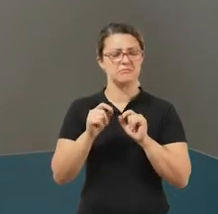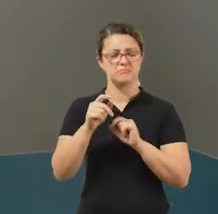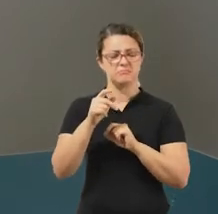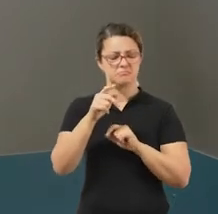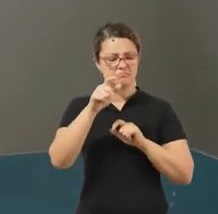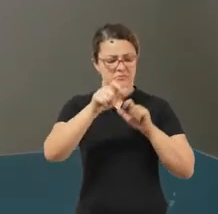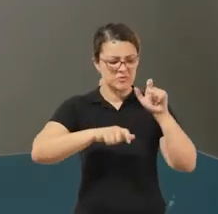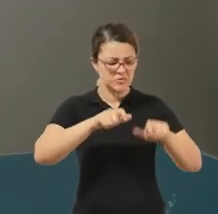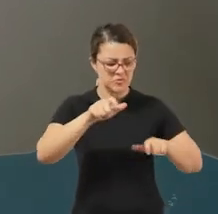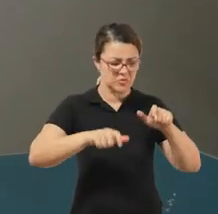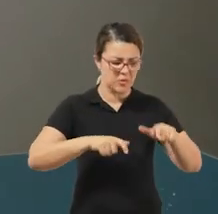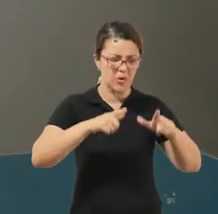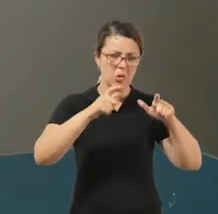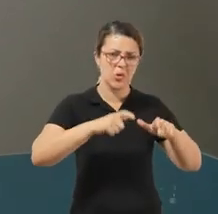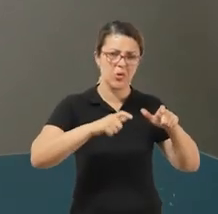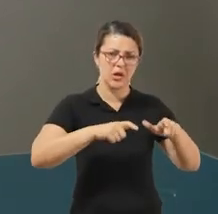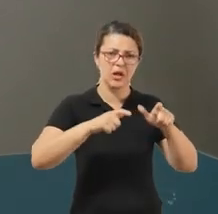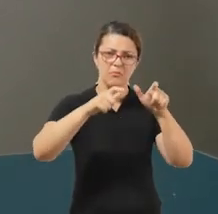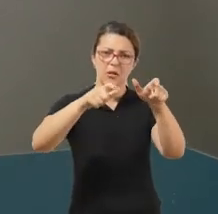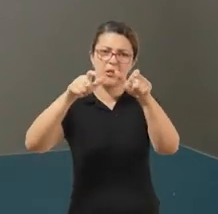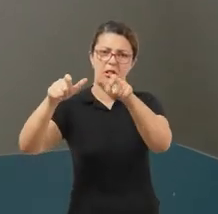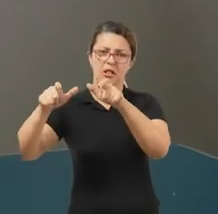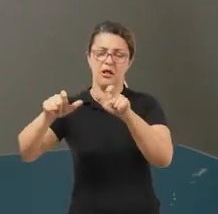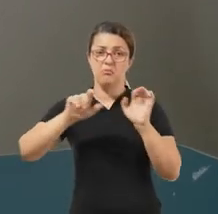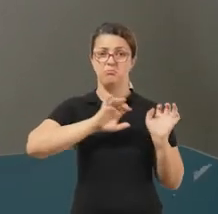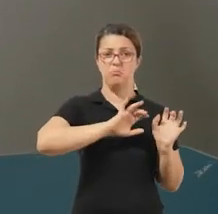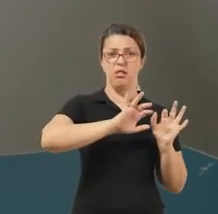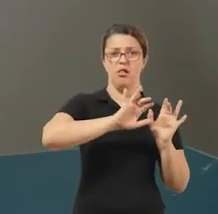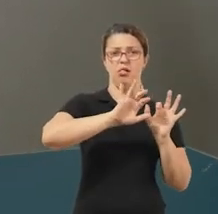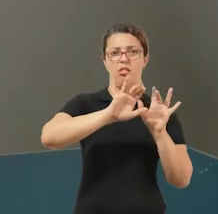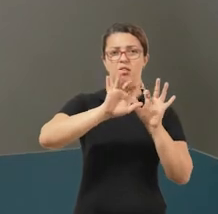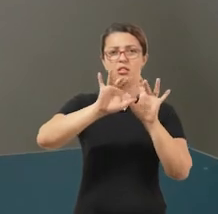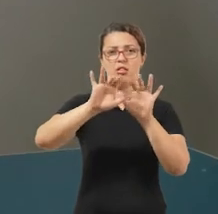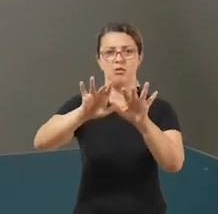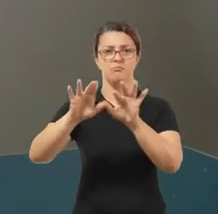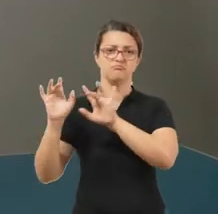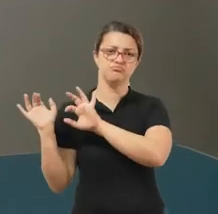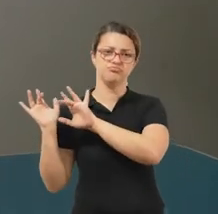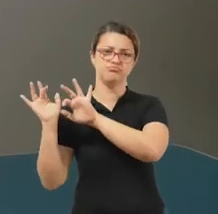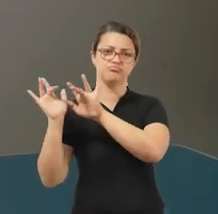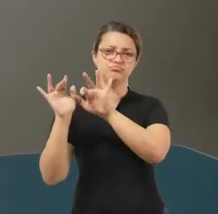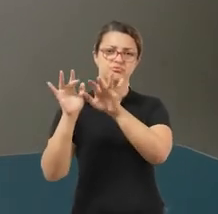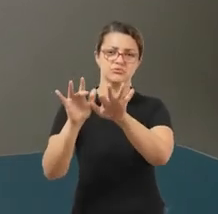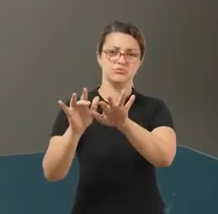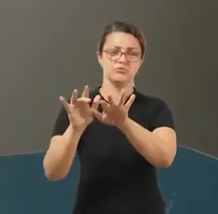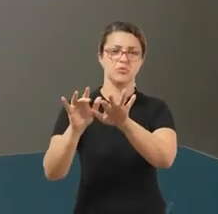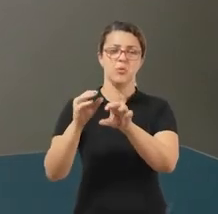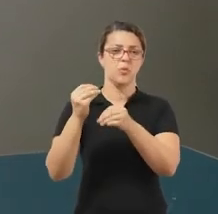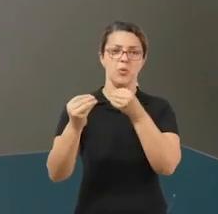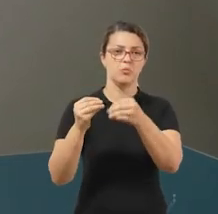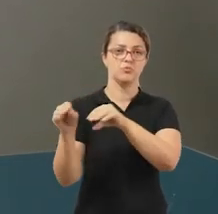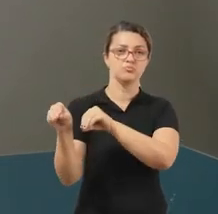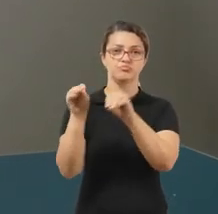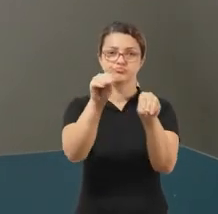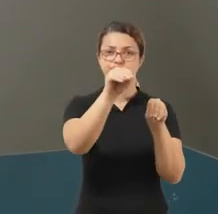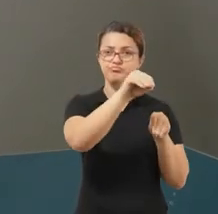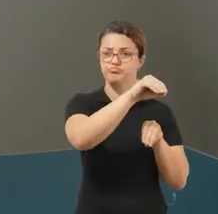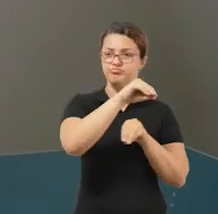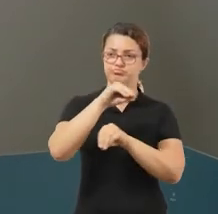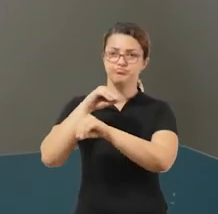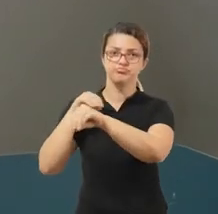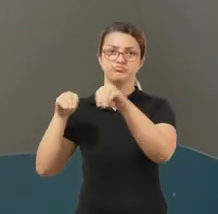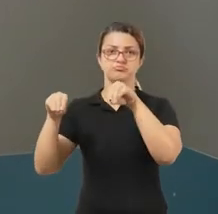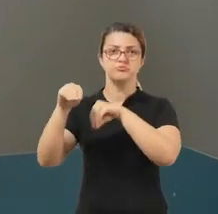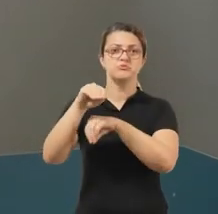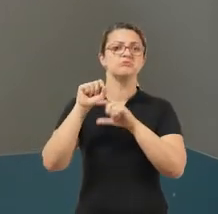um local ao outro. E é nesse intuito que a nossa Secretaria de Educação traz a atividade essa semana. Nós temos diversas situações que